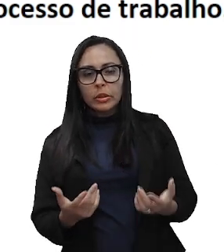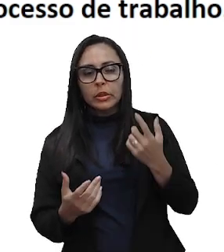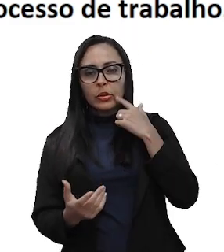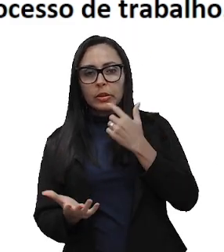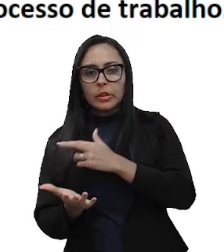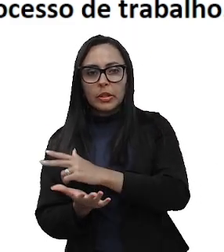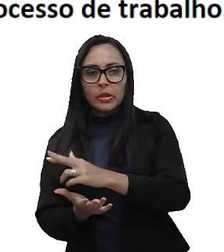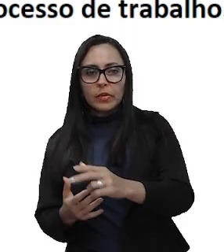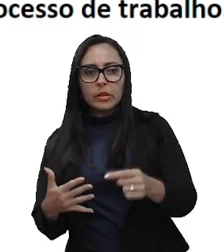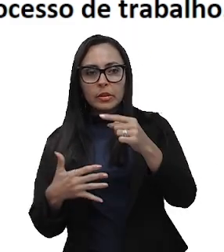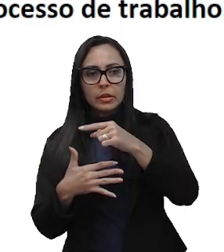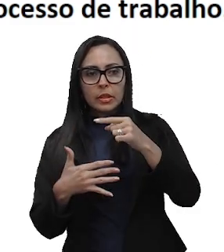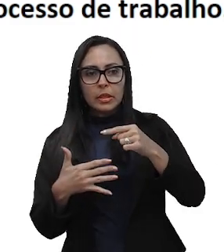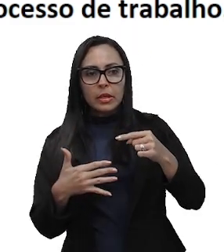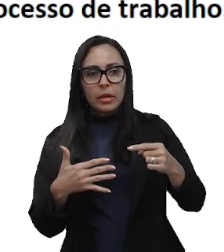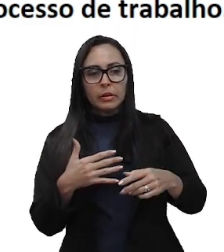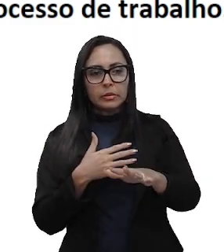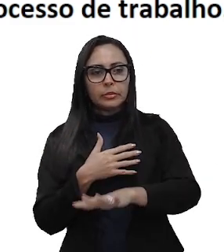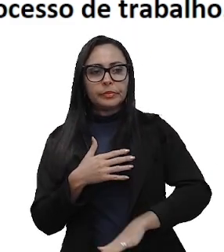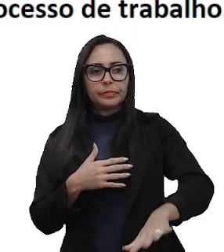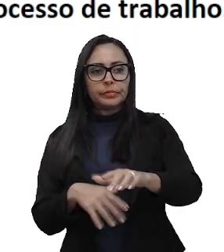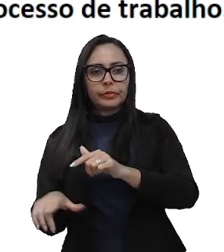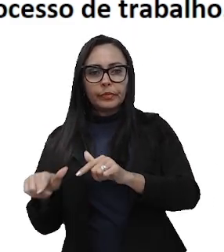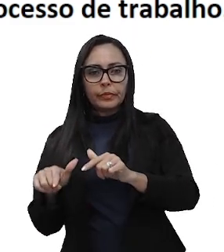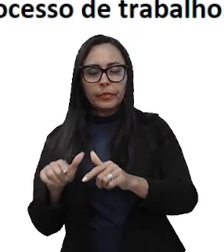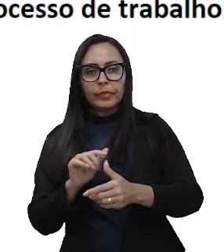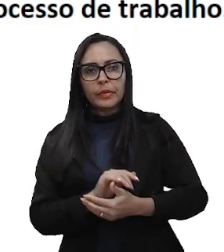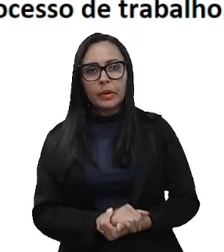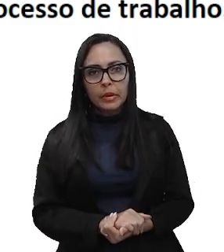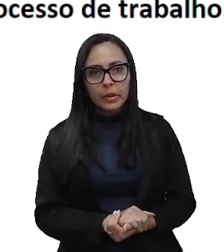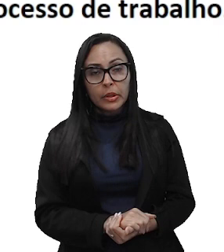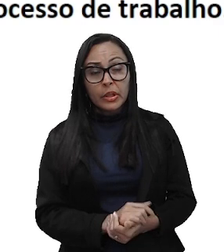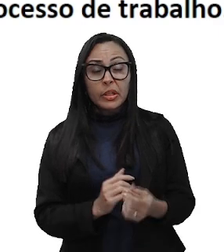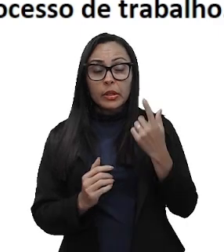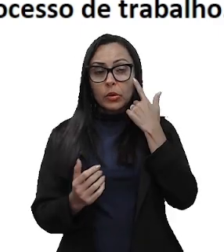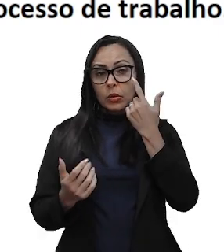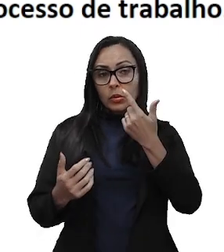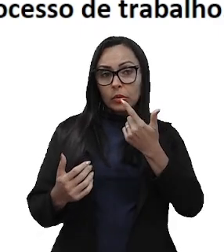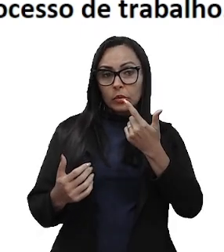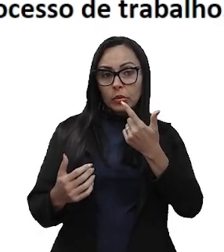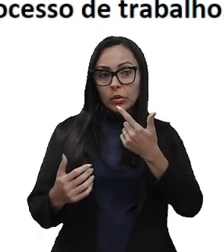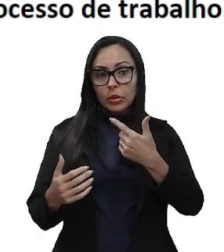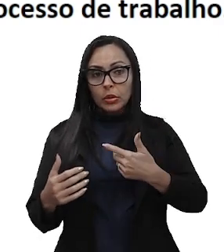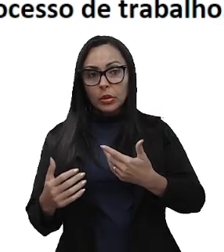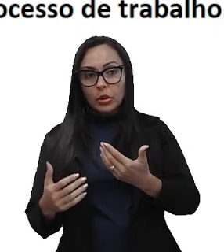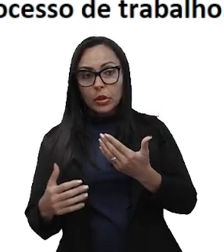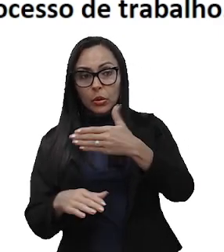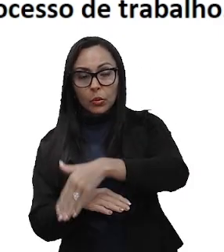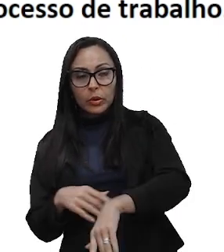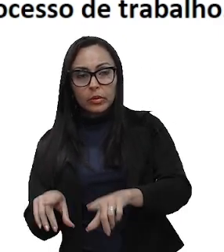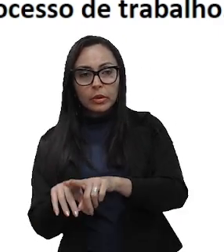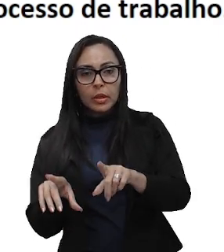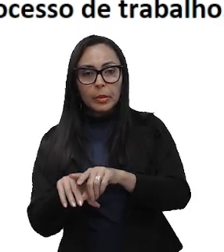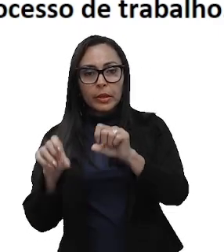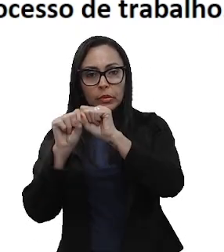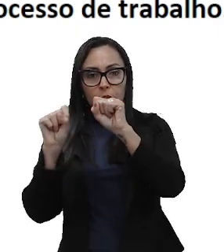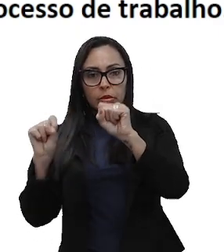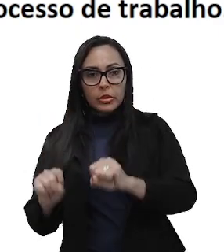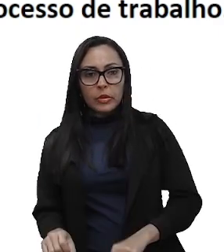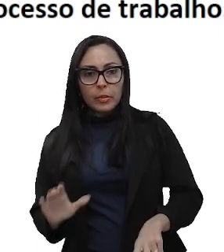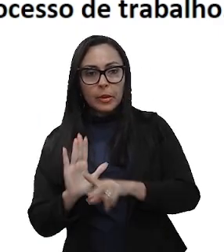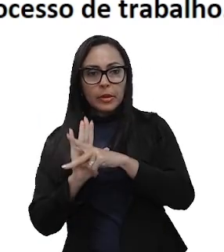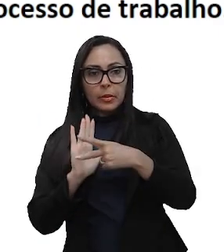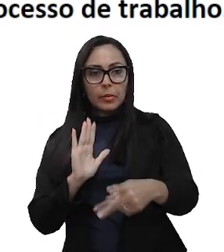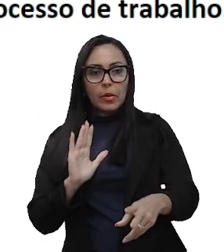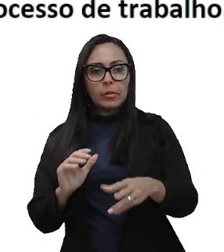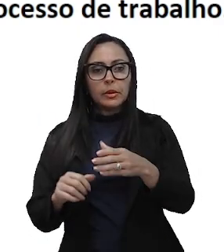diversos elementos que compõem o ambiente de trabalho, incluindo o sistema em si e a própria profissão.